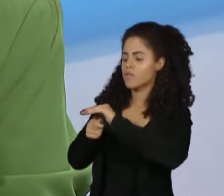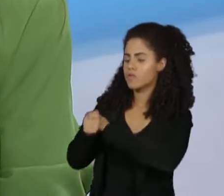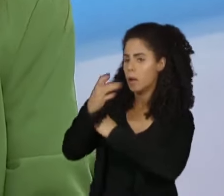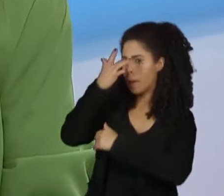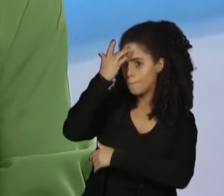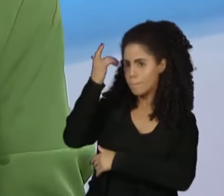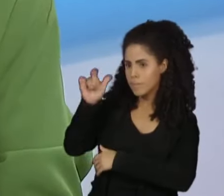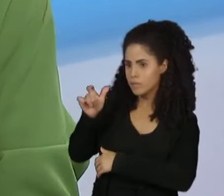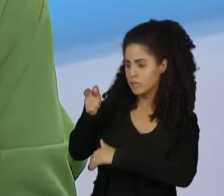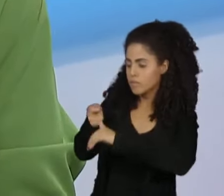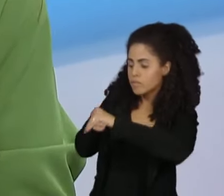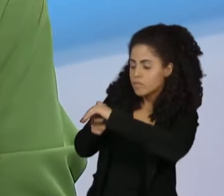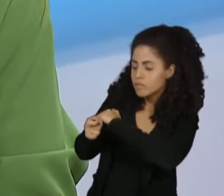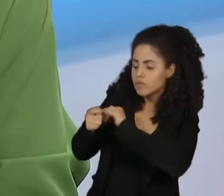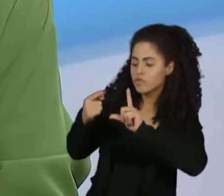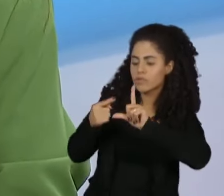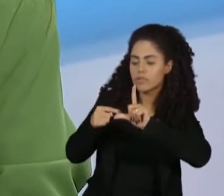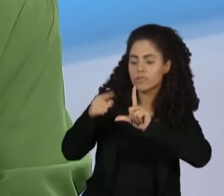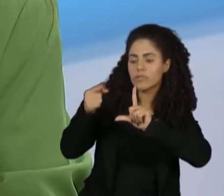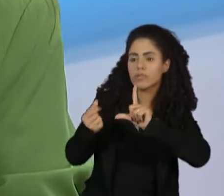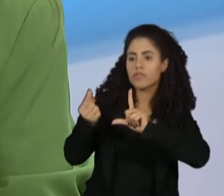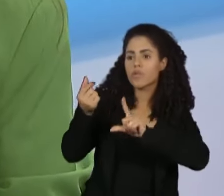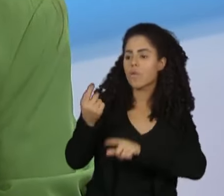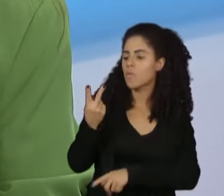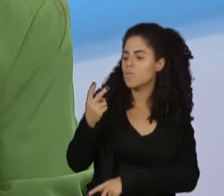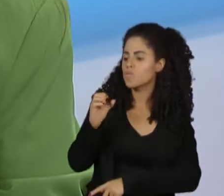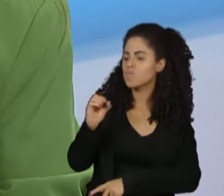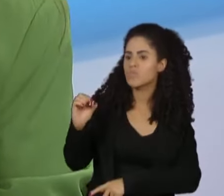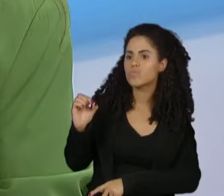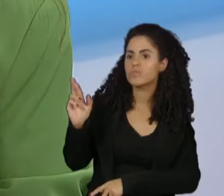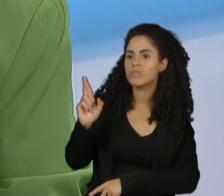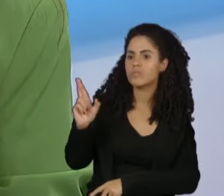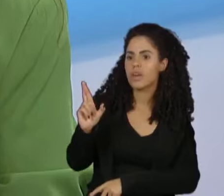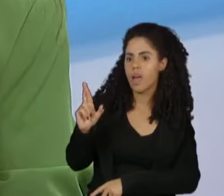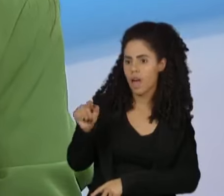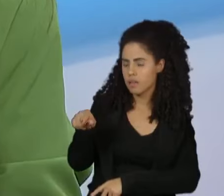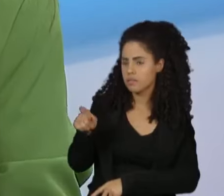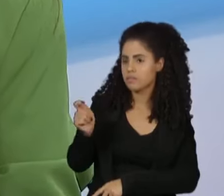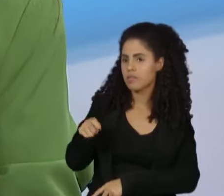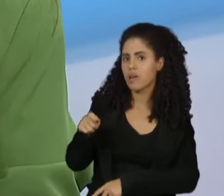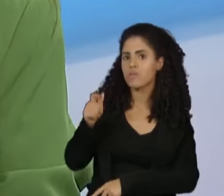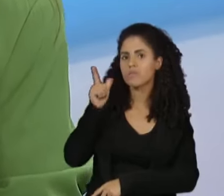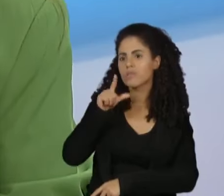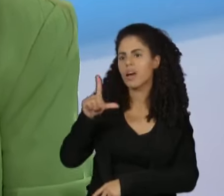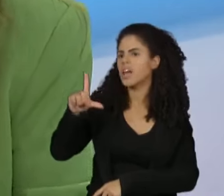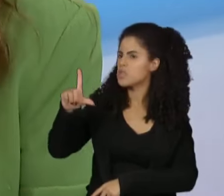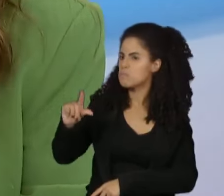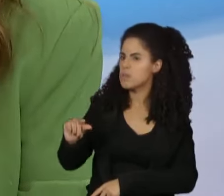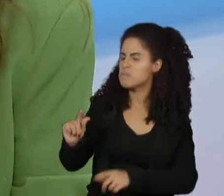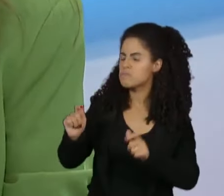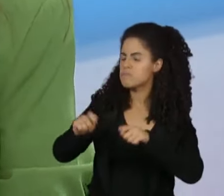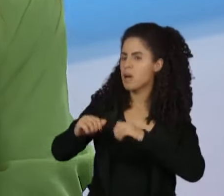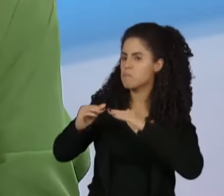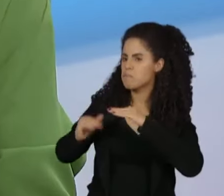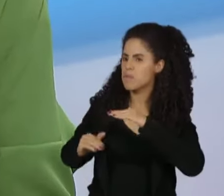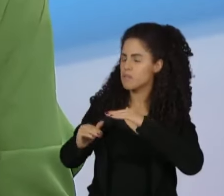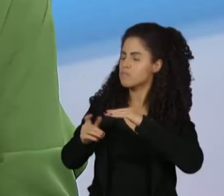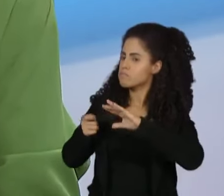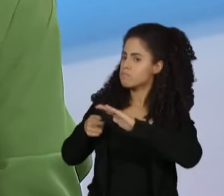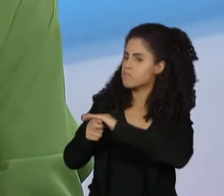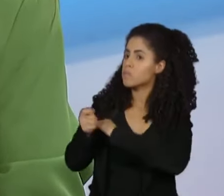investir na Bolsa com R 200, acho que é esse número, menos de R$ 200, enfim,